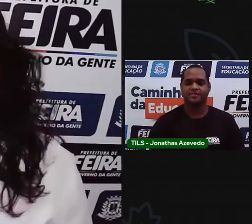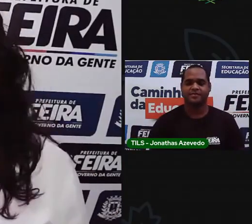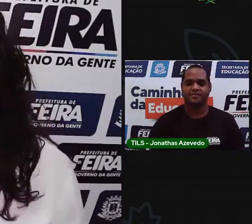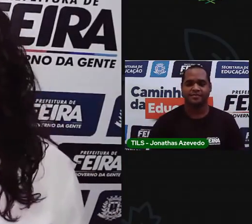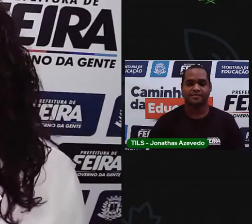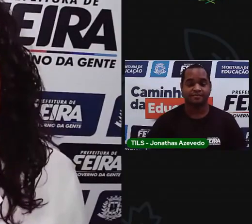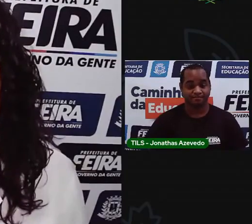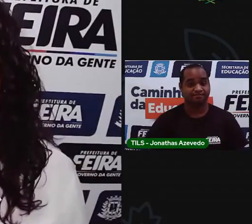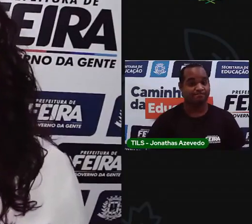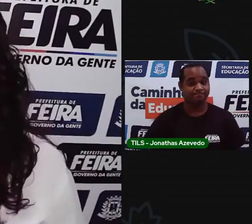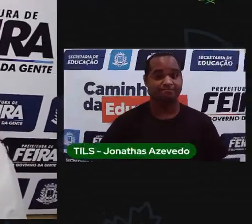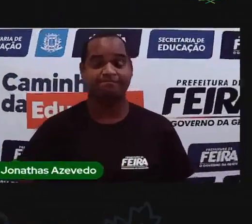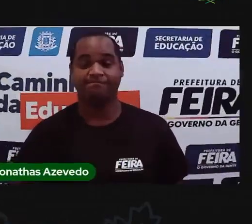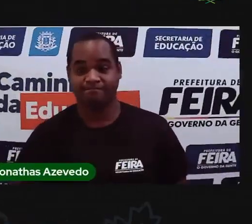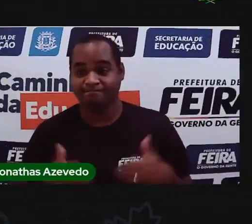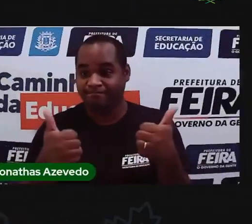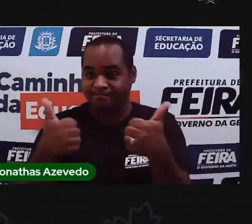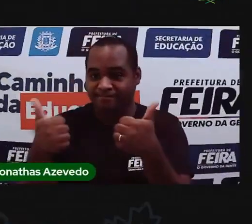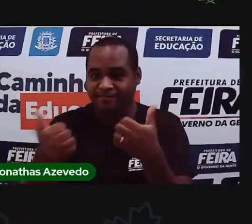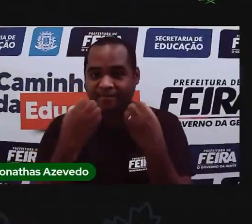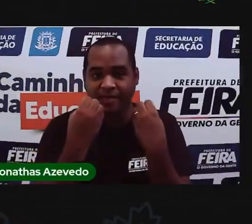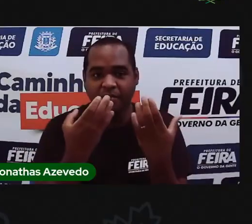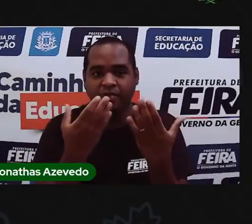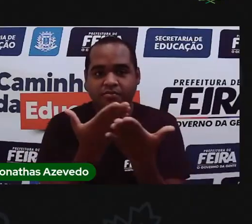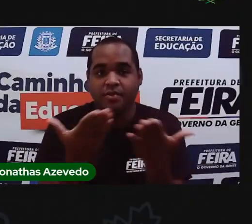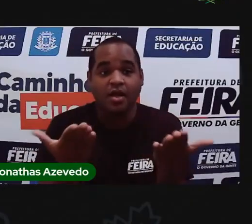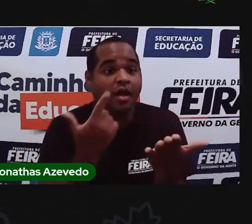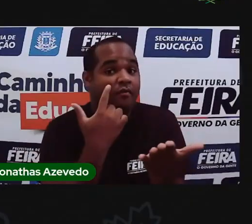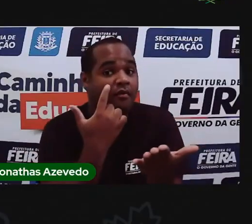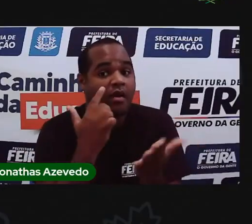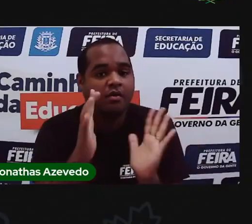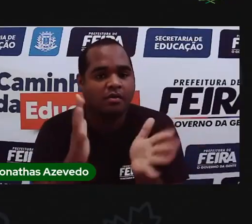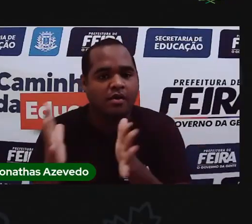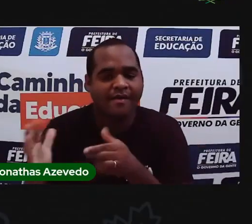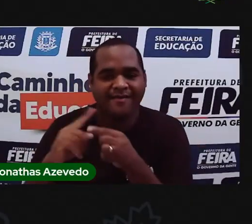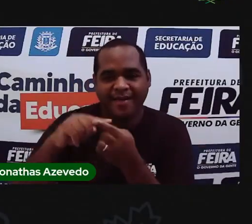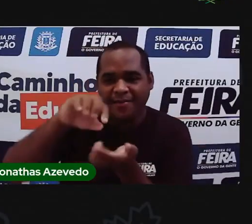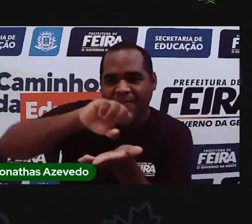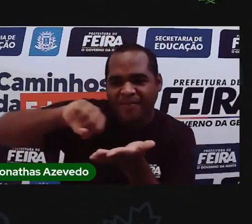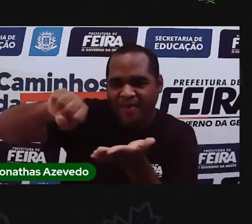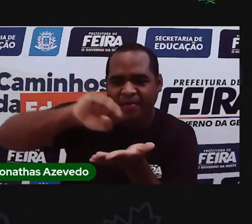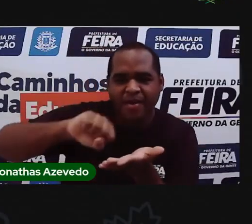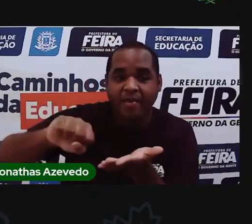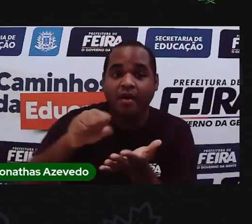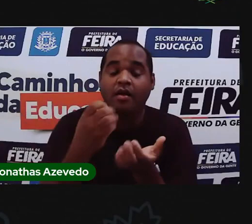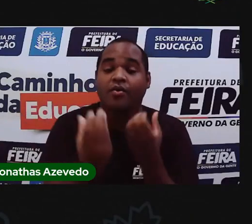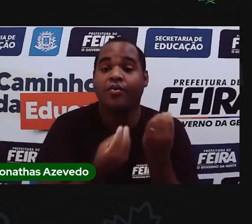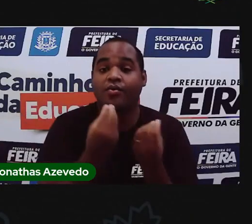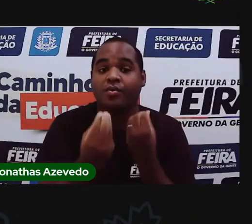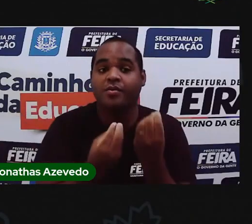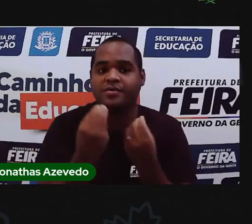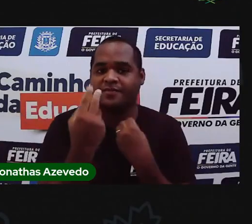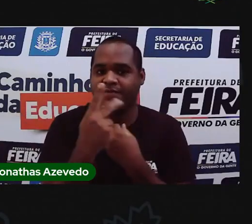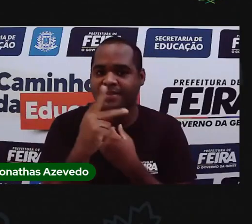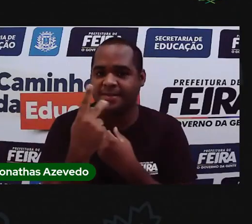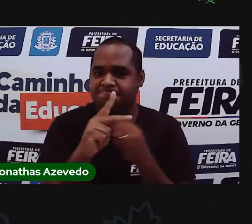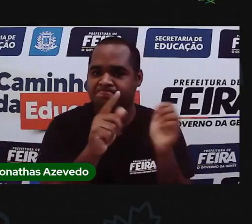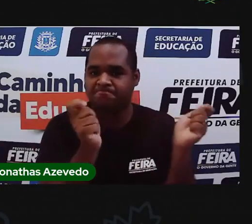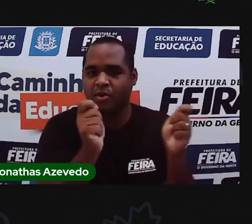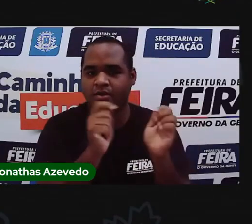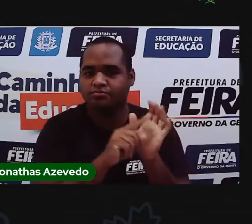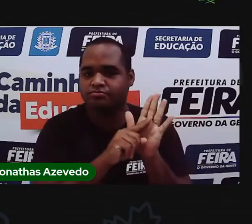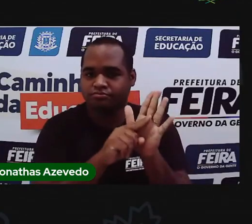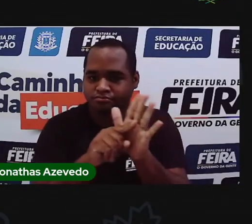Bom, turminha, agora vocês viram o que o detergente faz como protetor